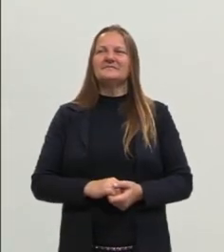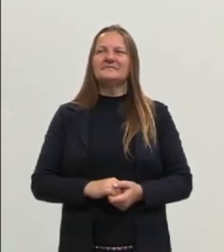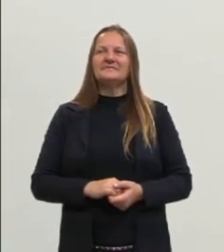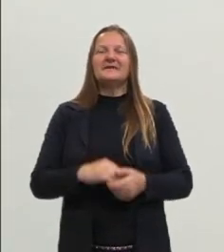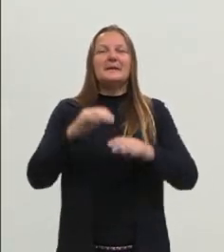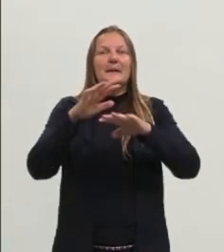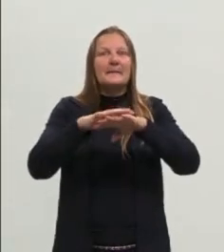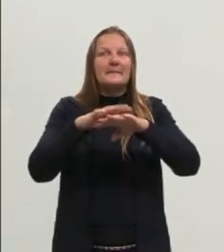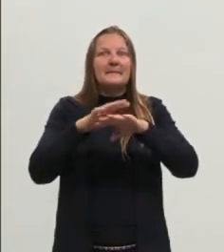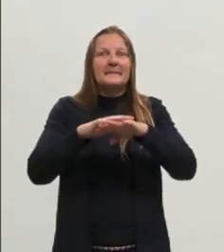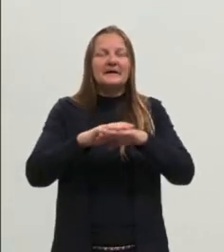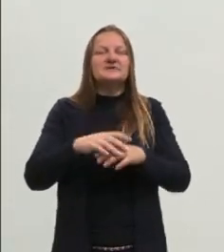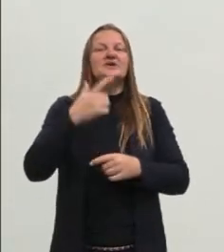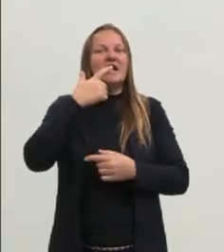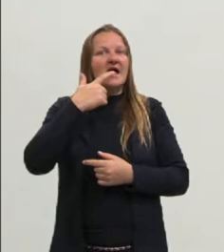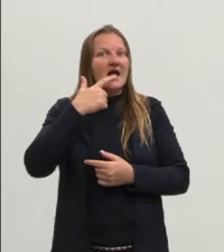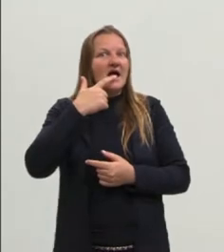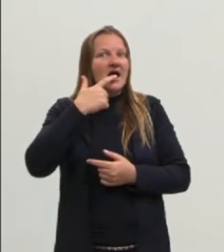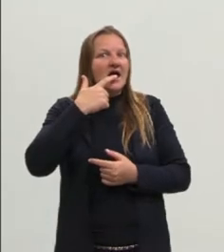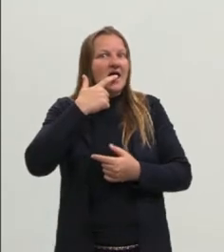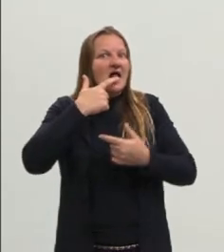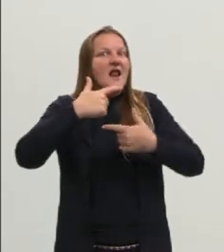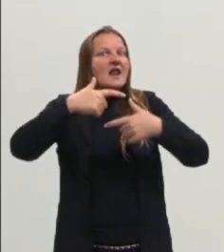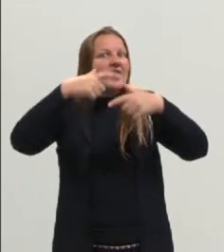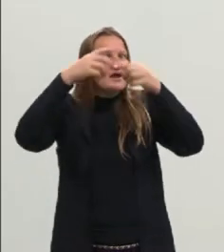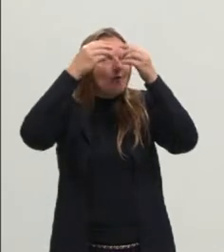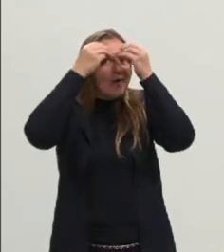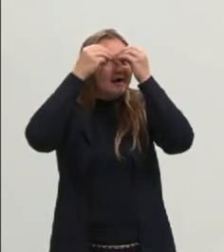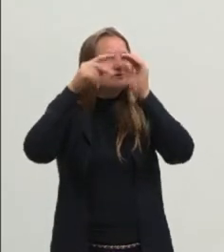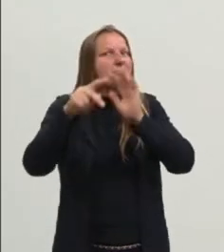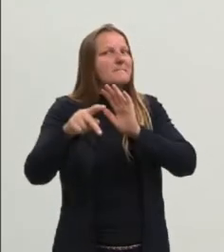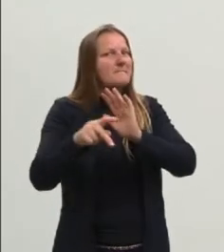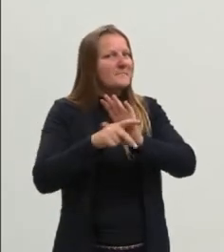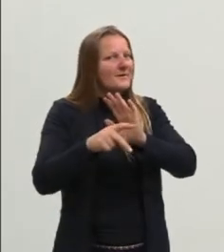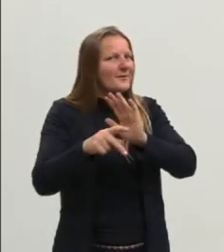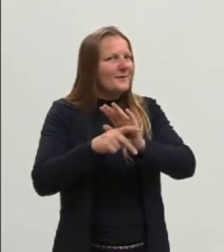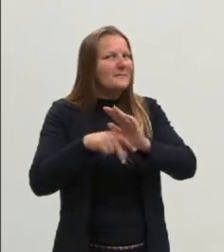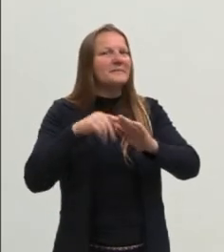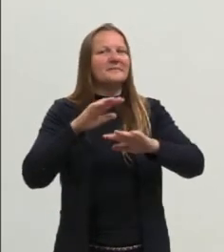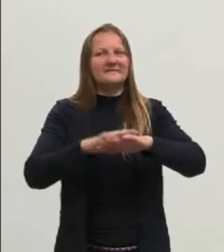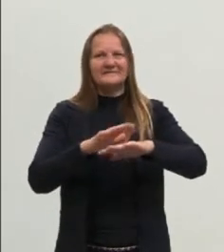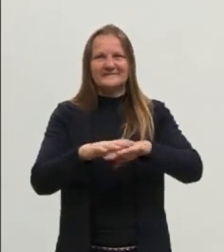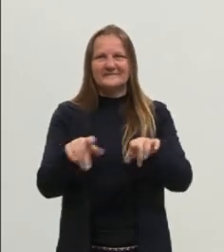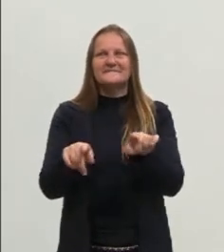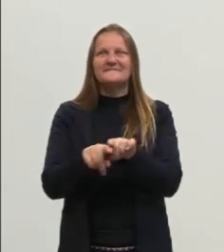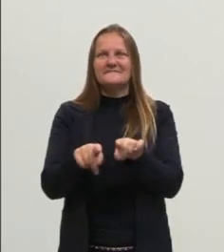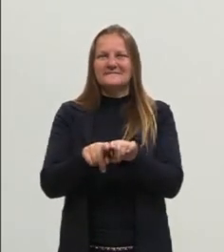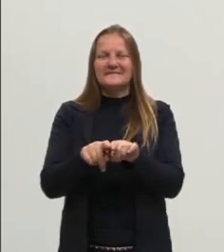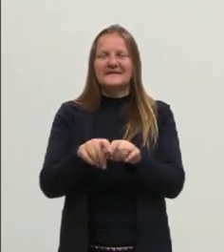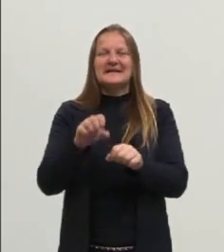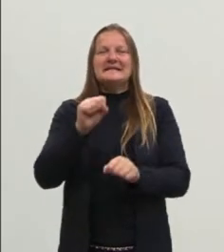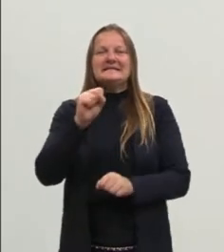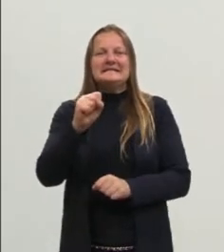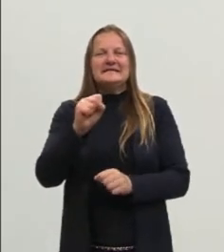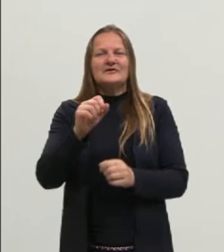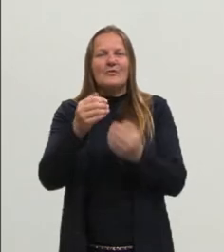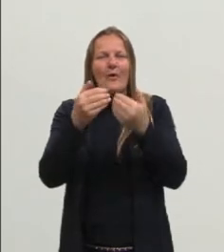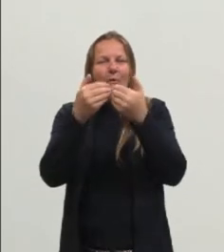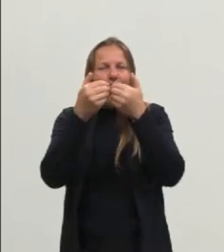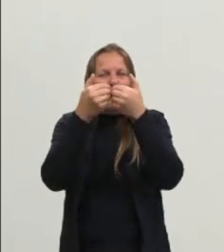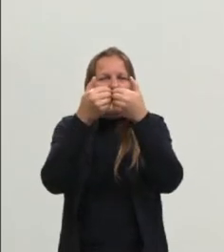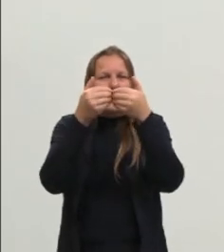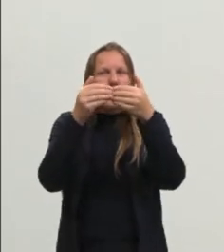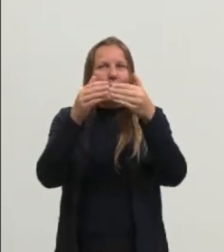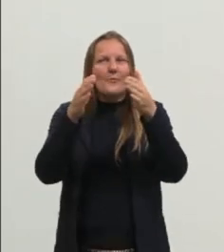a matemática, ela é uma linguagem, né? A gente tem a linguagem matemática. E no momento que a gente vira, assim, essa chavinha de entender